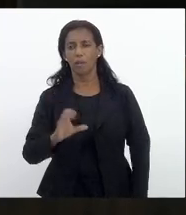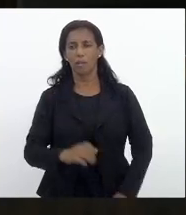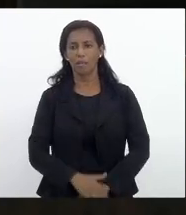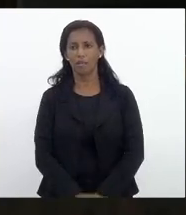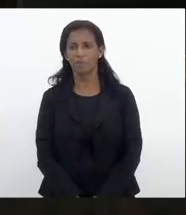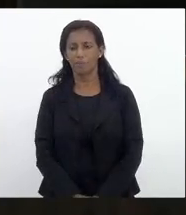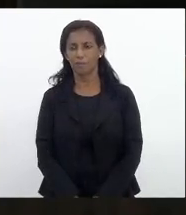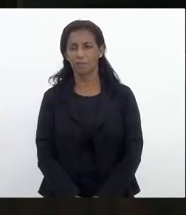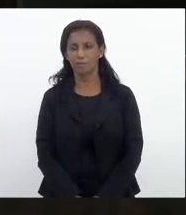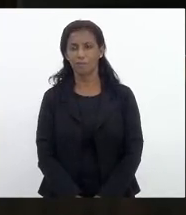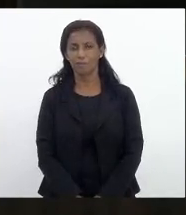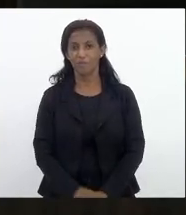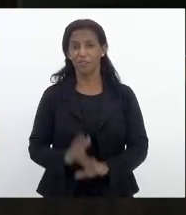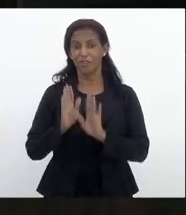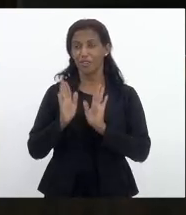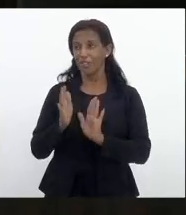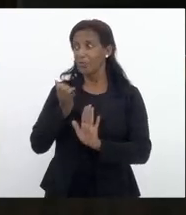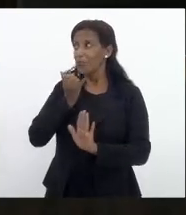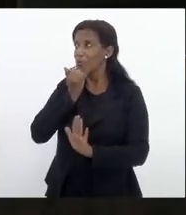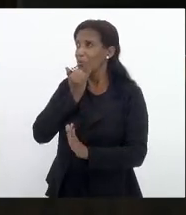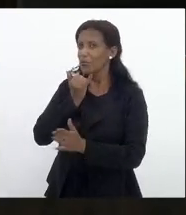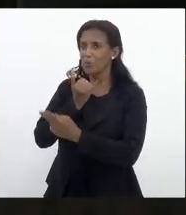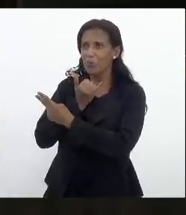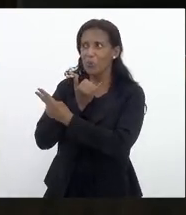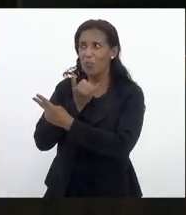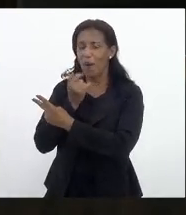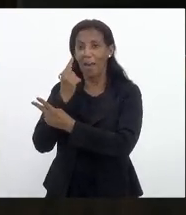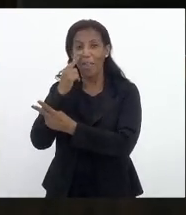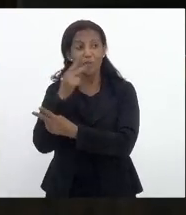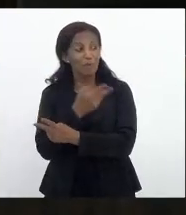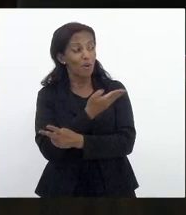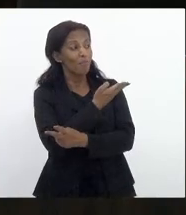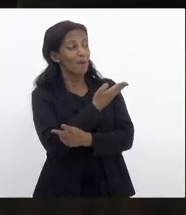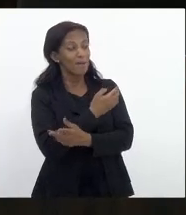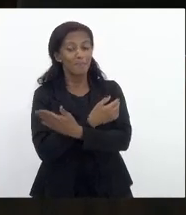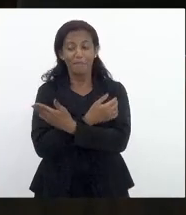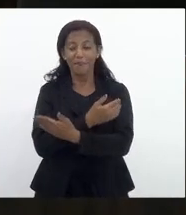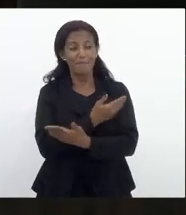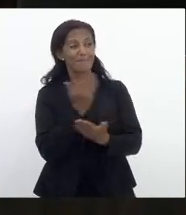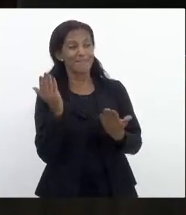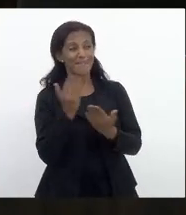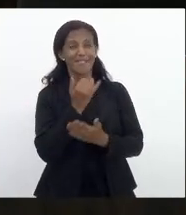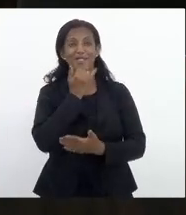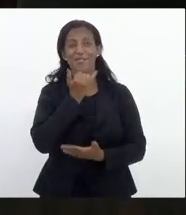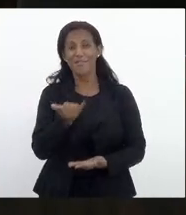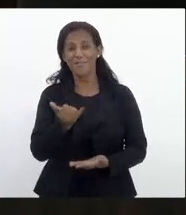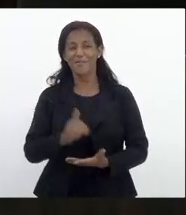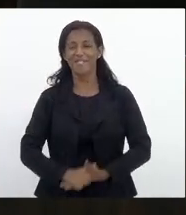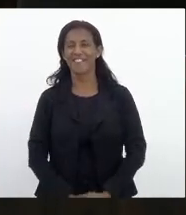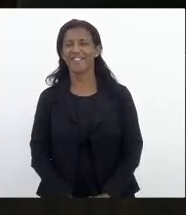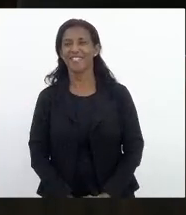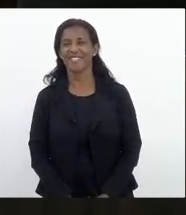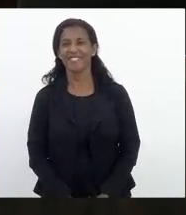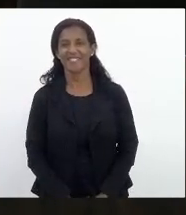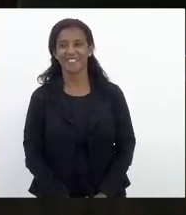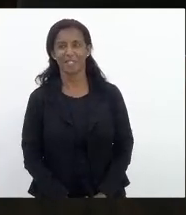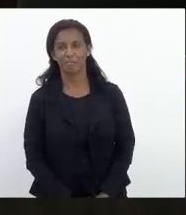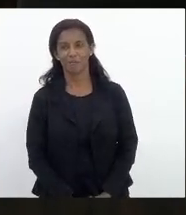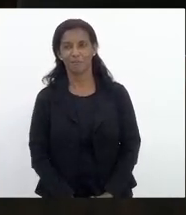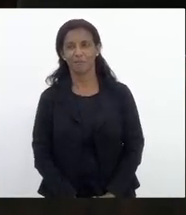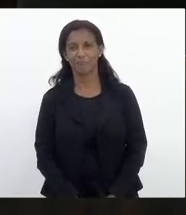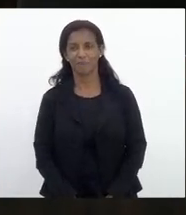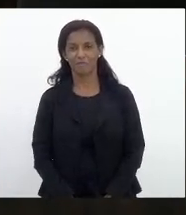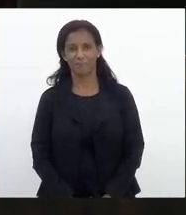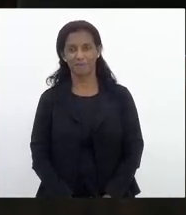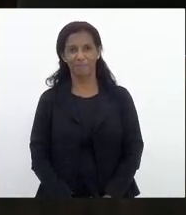deputado já está aí é que eu sempre olho para a esquerda e nunca para a direita obrigado deputado o tem que vir para cá para esse lado